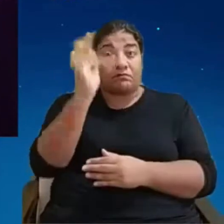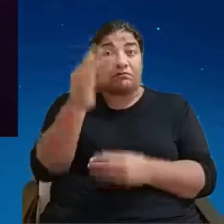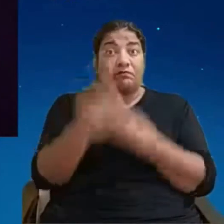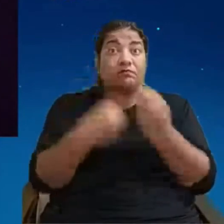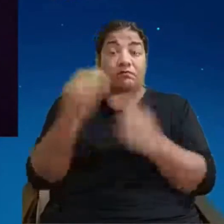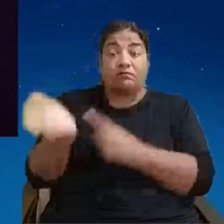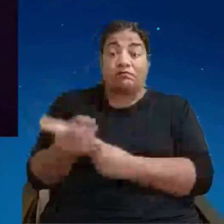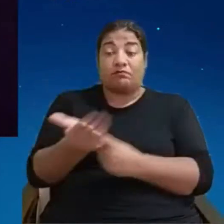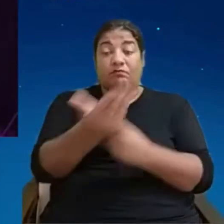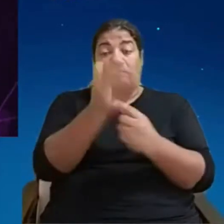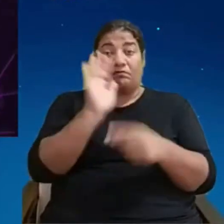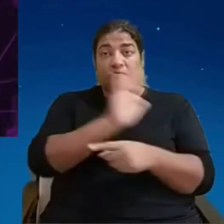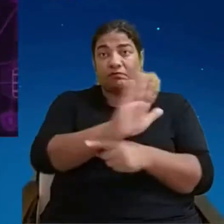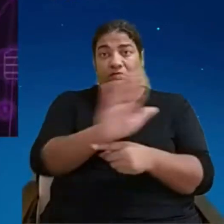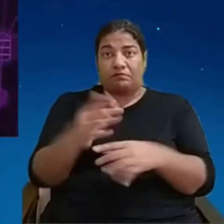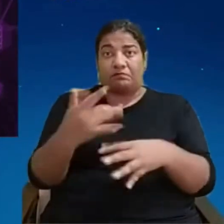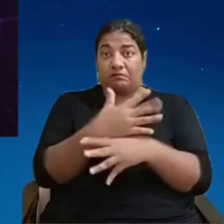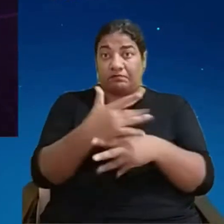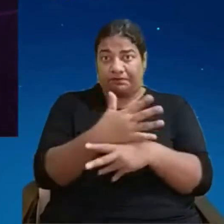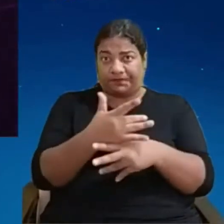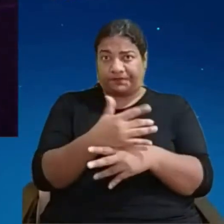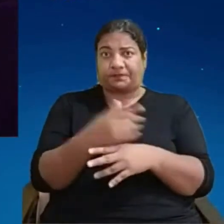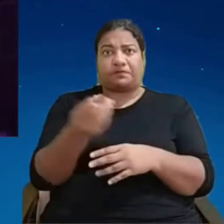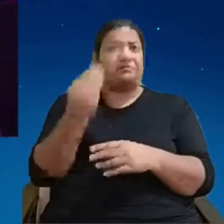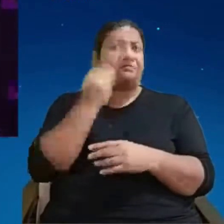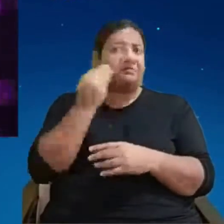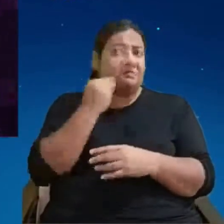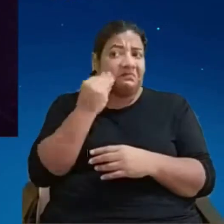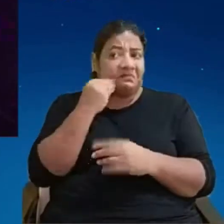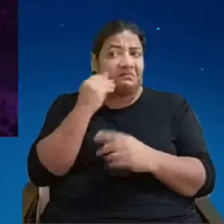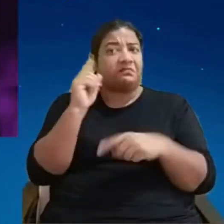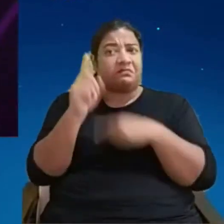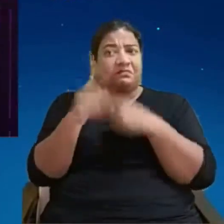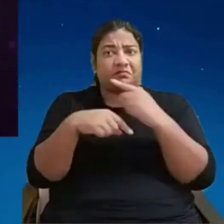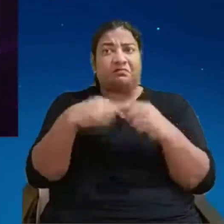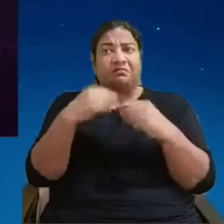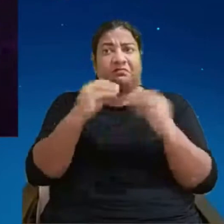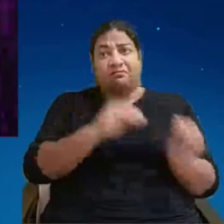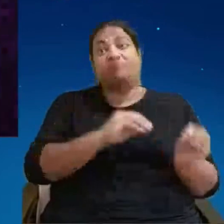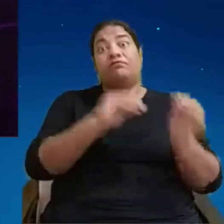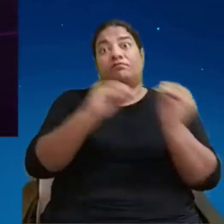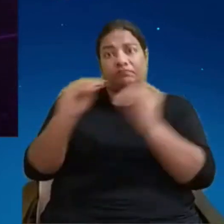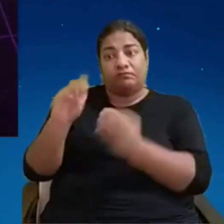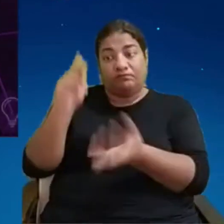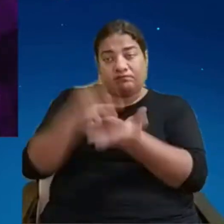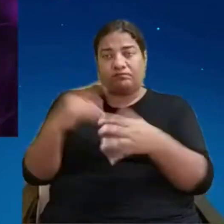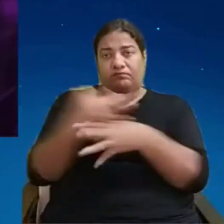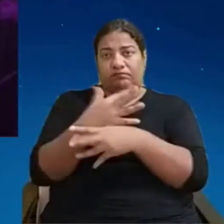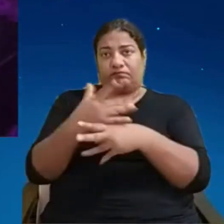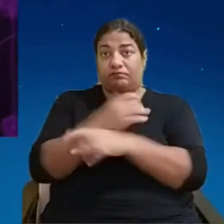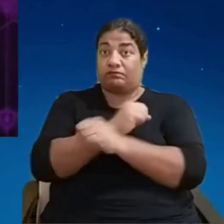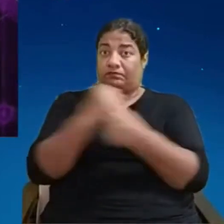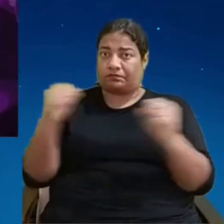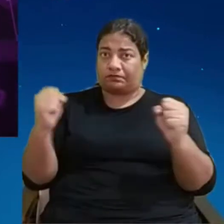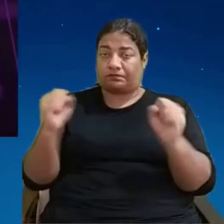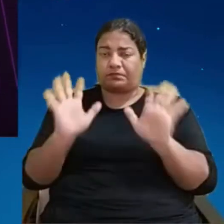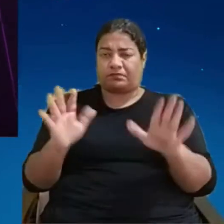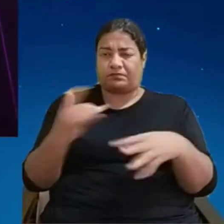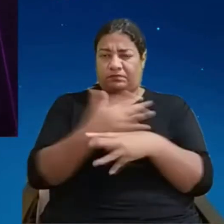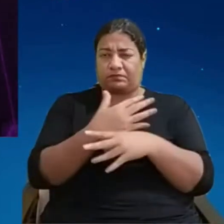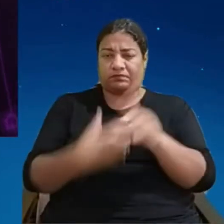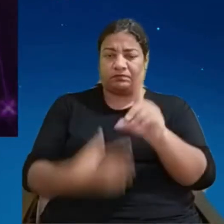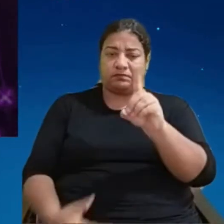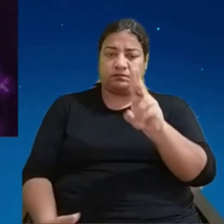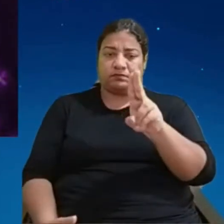nessas cidades. Aí você testa aqui e depois você joga para as cidades grandes. Dubai, em 2020, teve o Expo Dubai.